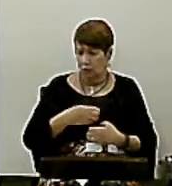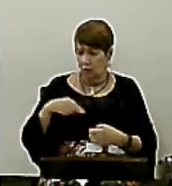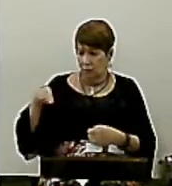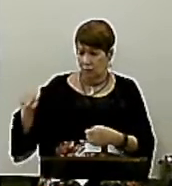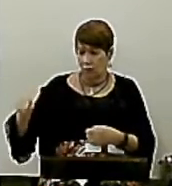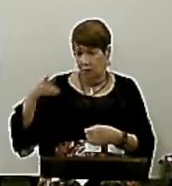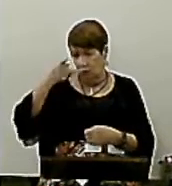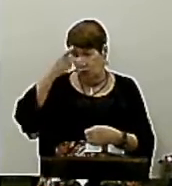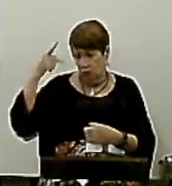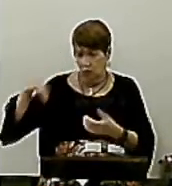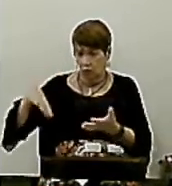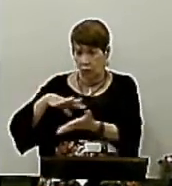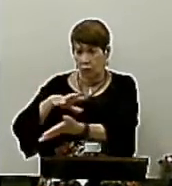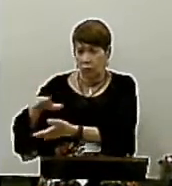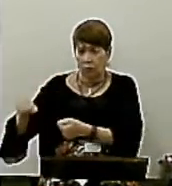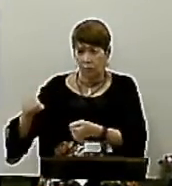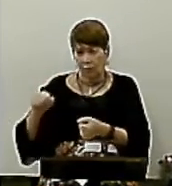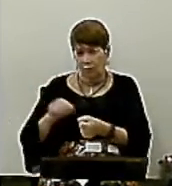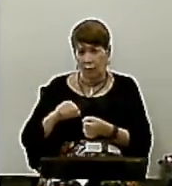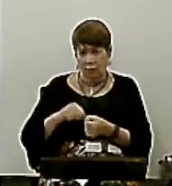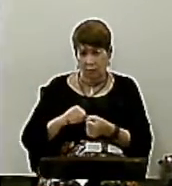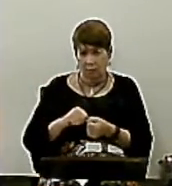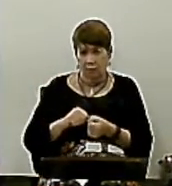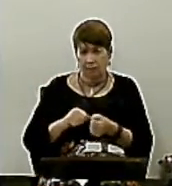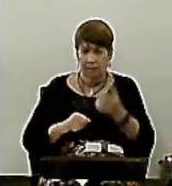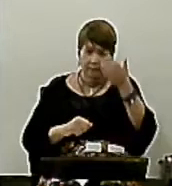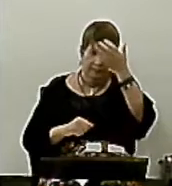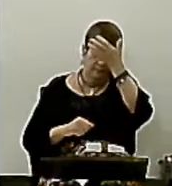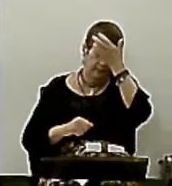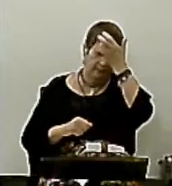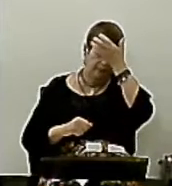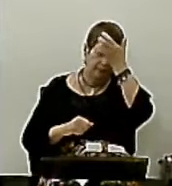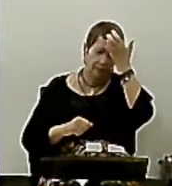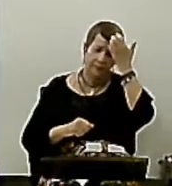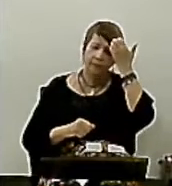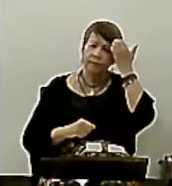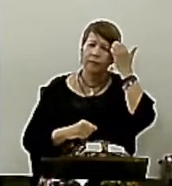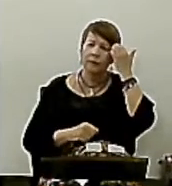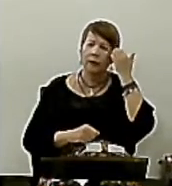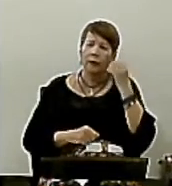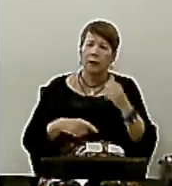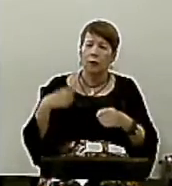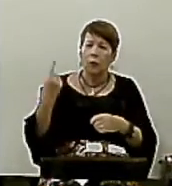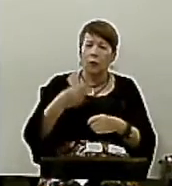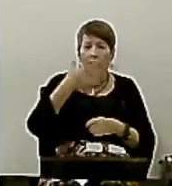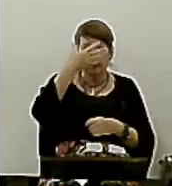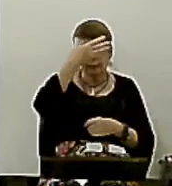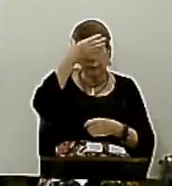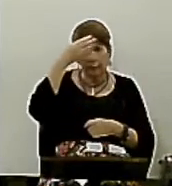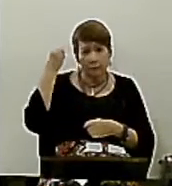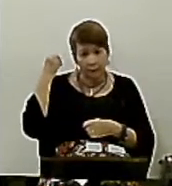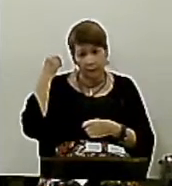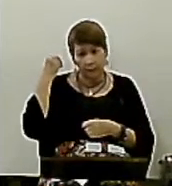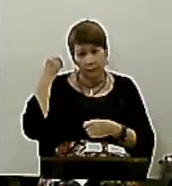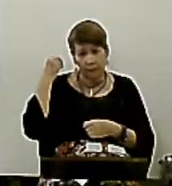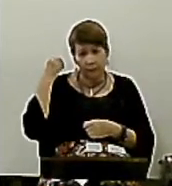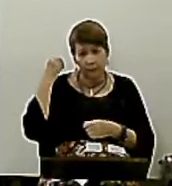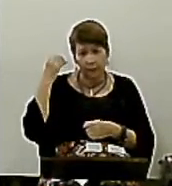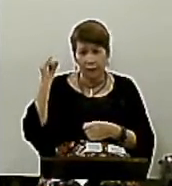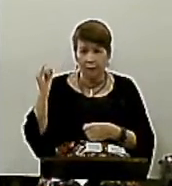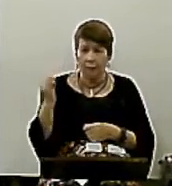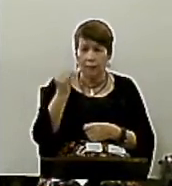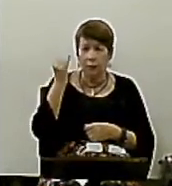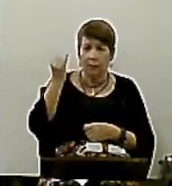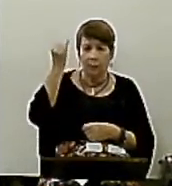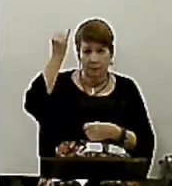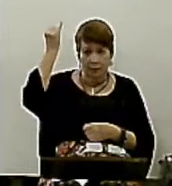para dentro Da igreja A competição Que tem lá fora E nos esquecemos Que a principal Característica Da igreja Não